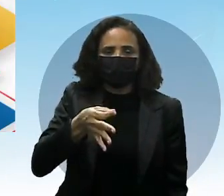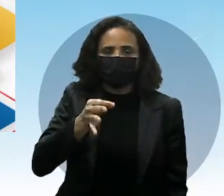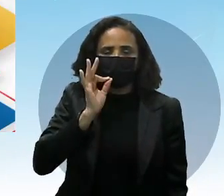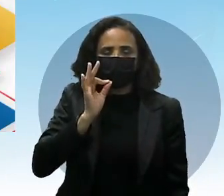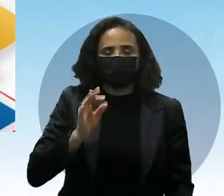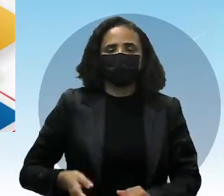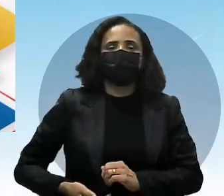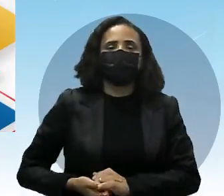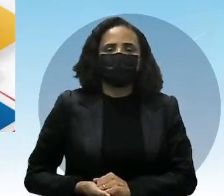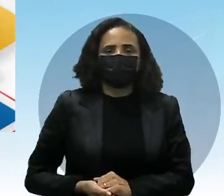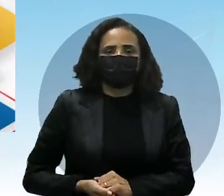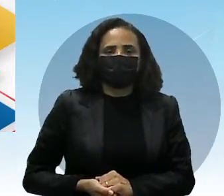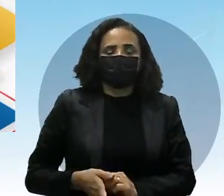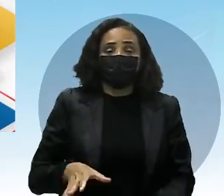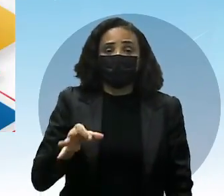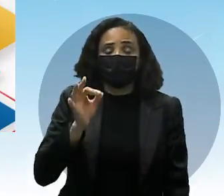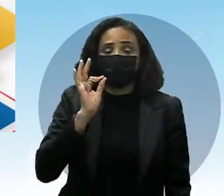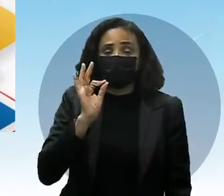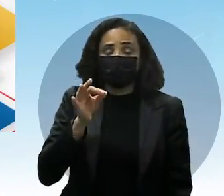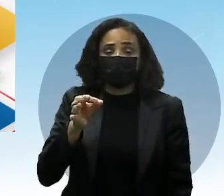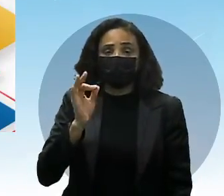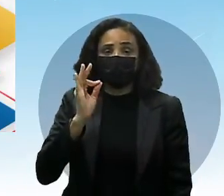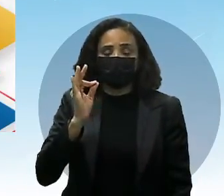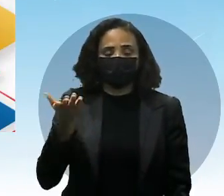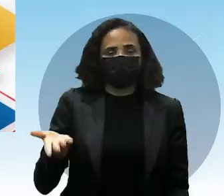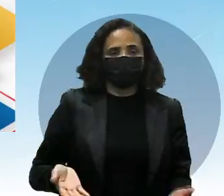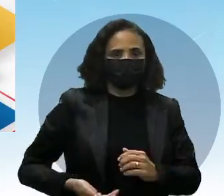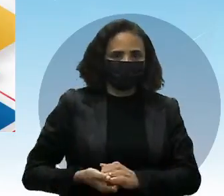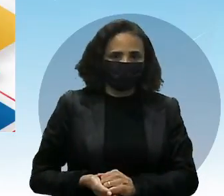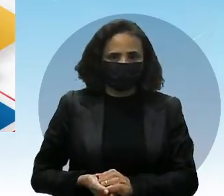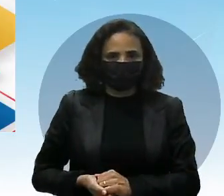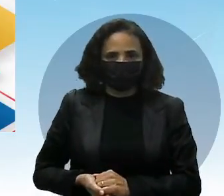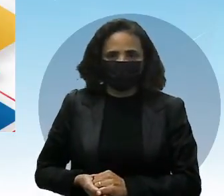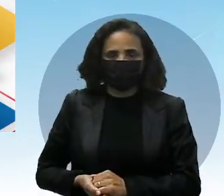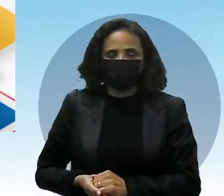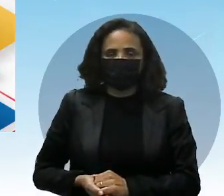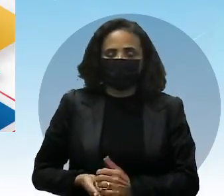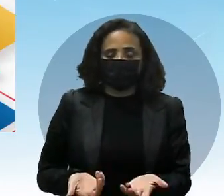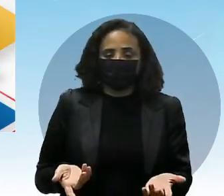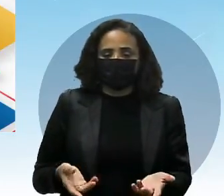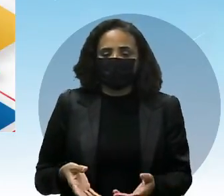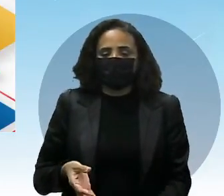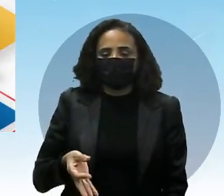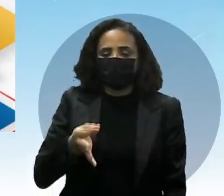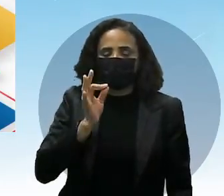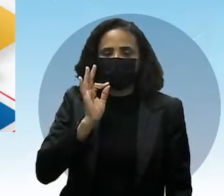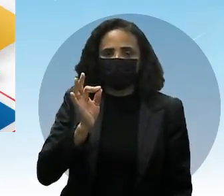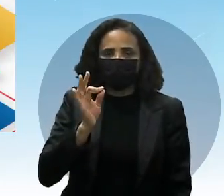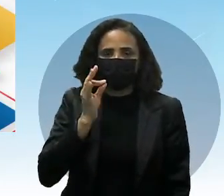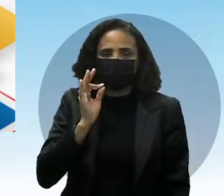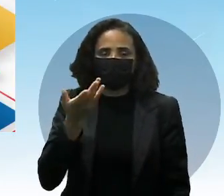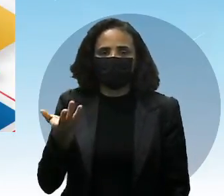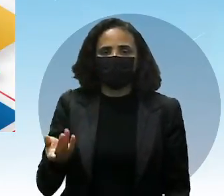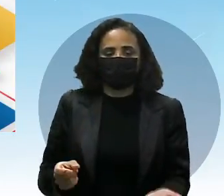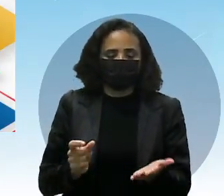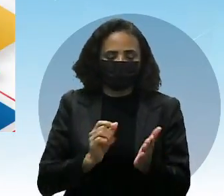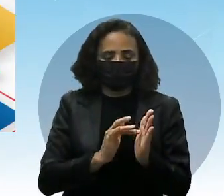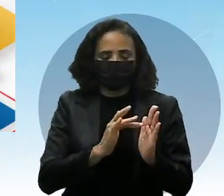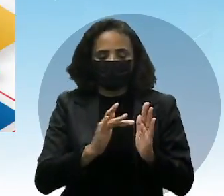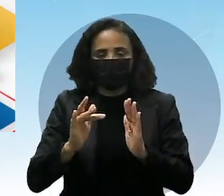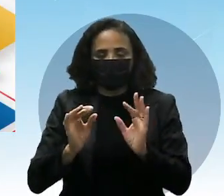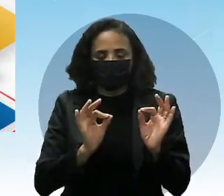Ela, eu acho que se irrita com a dementeza da criatura. Tem ali um espaçozinho que você vai ter que completar, obviamente.